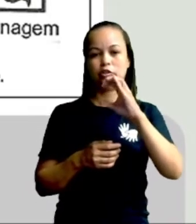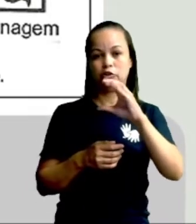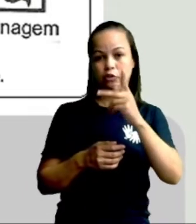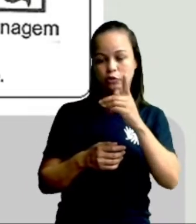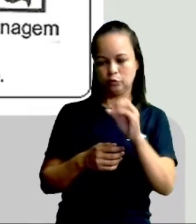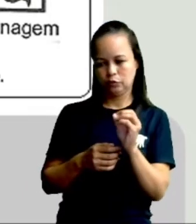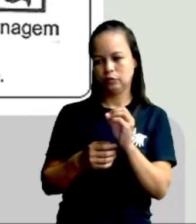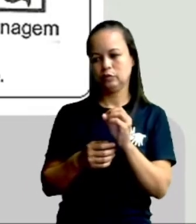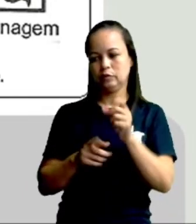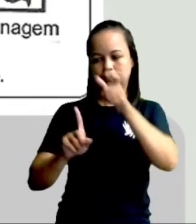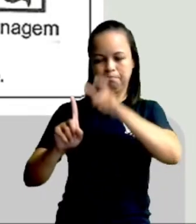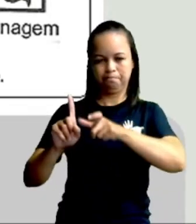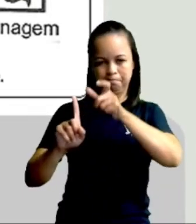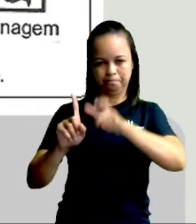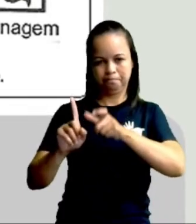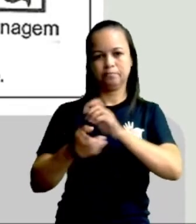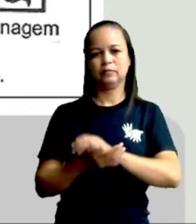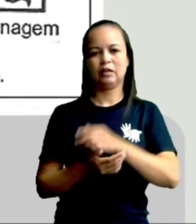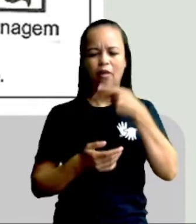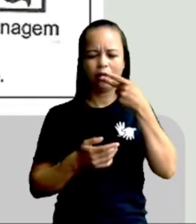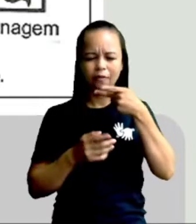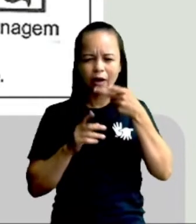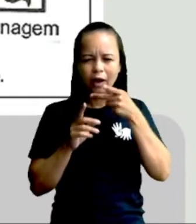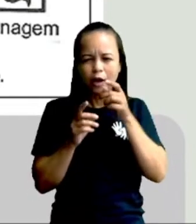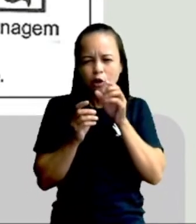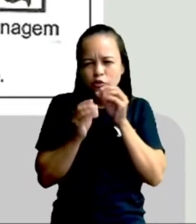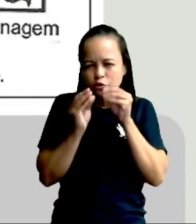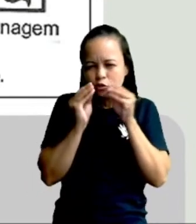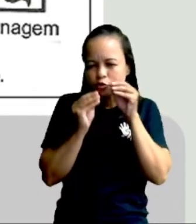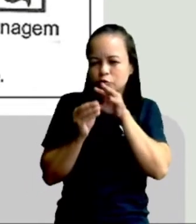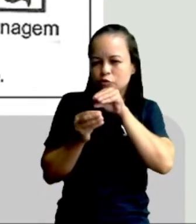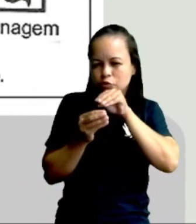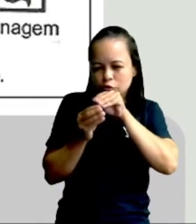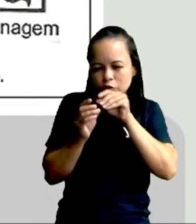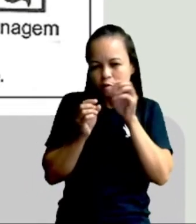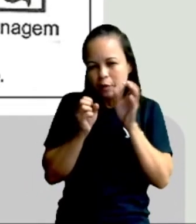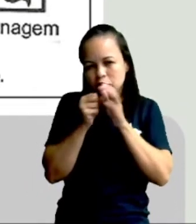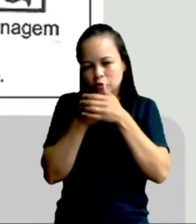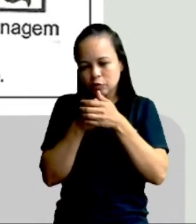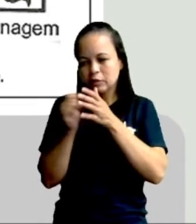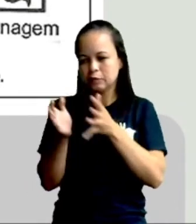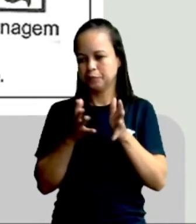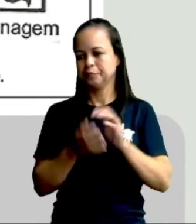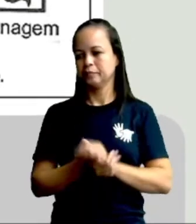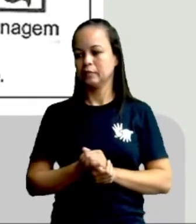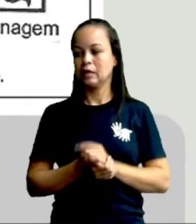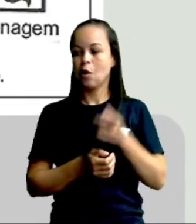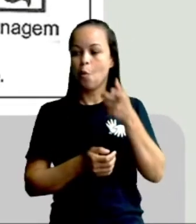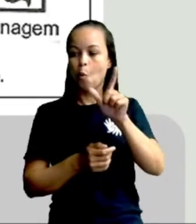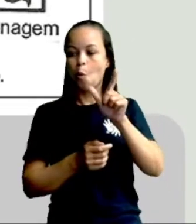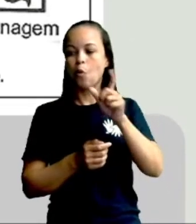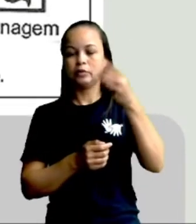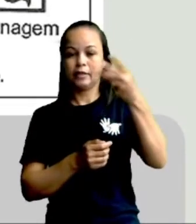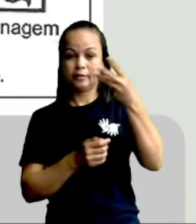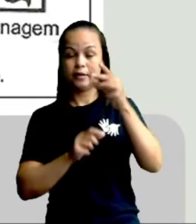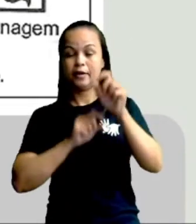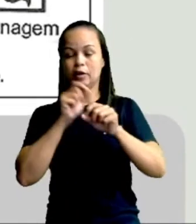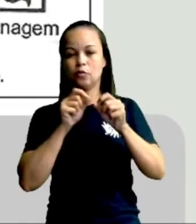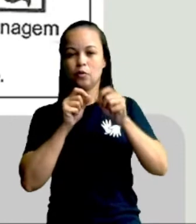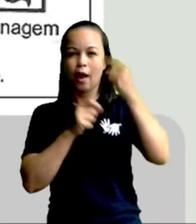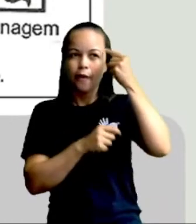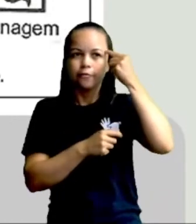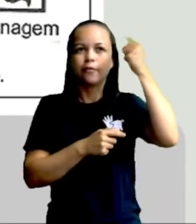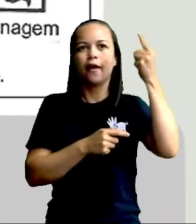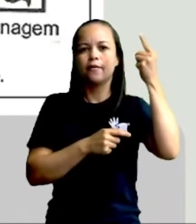o pensamento. Então, dá uma olhadinha que tem uma ideia aí real de pensamento. Já esse balãozinho aí, todo cheio de